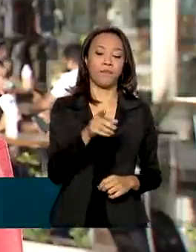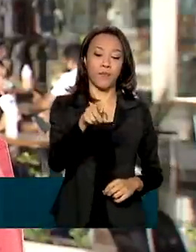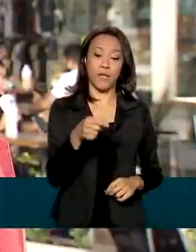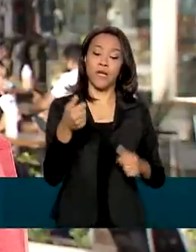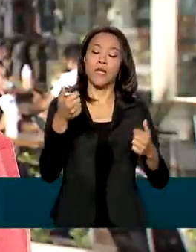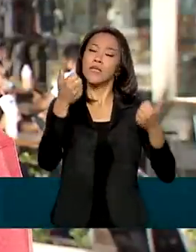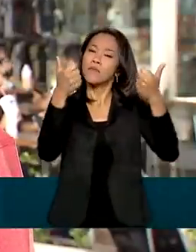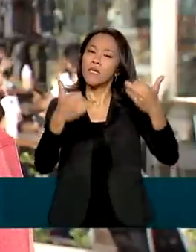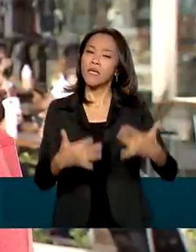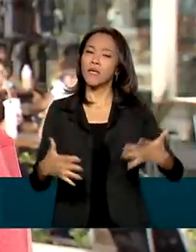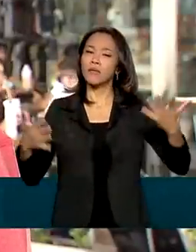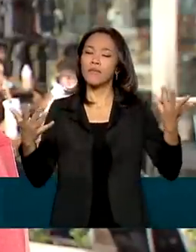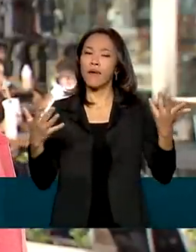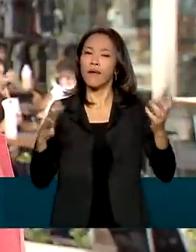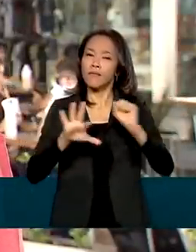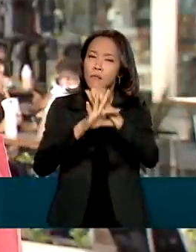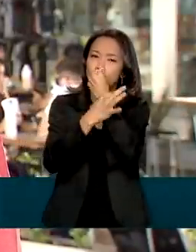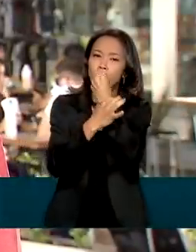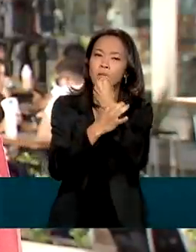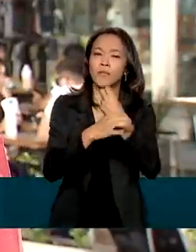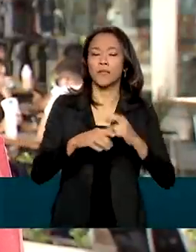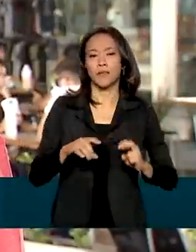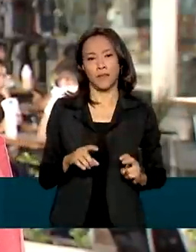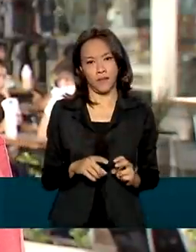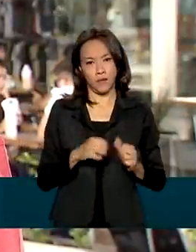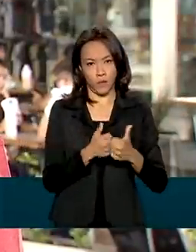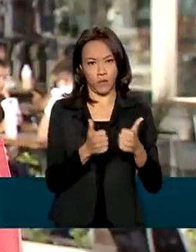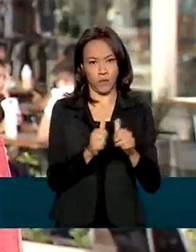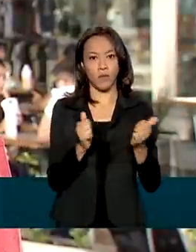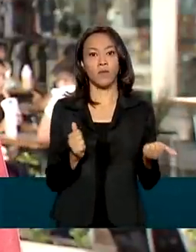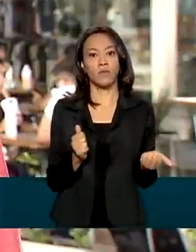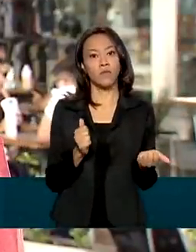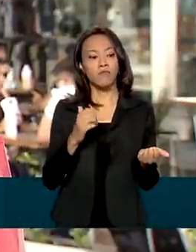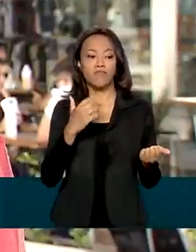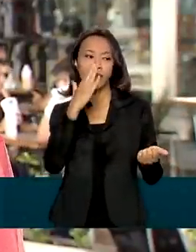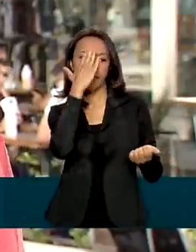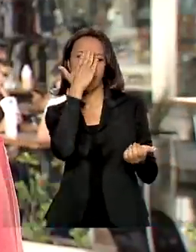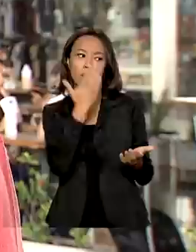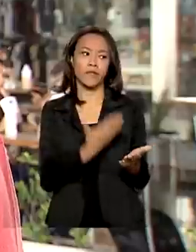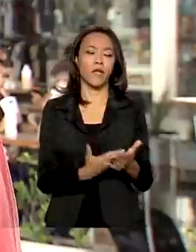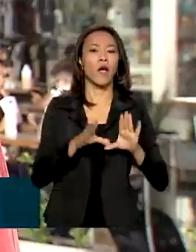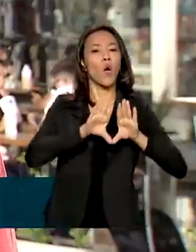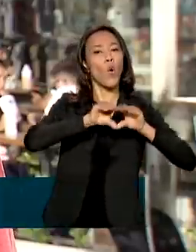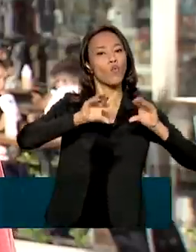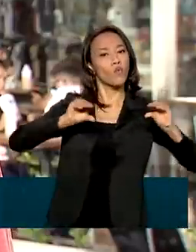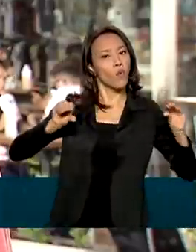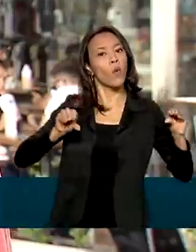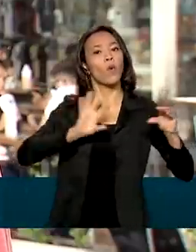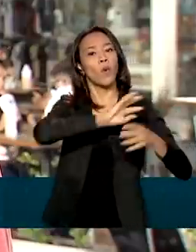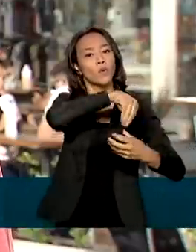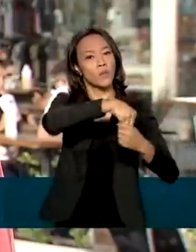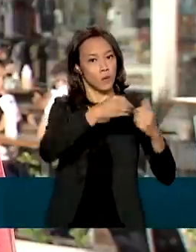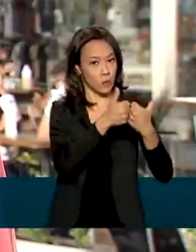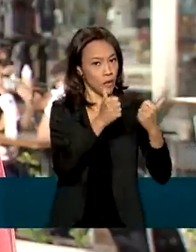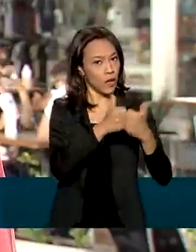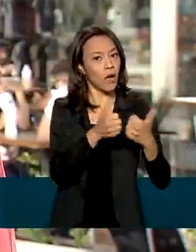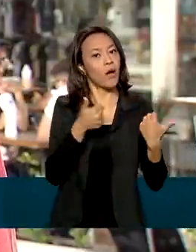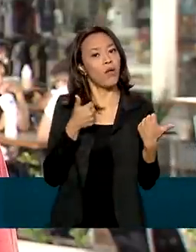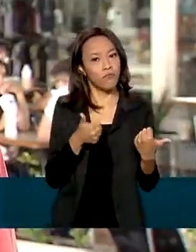credibilidade, sei lá, de conforto também, os carros, né, tudo bom, né,